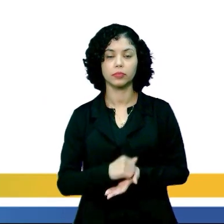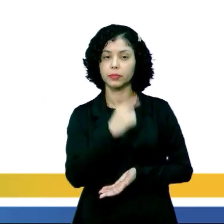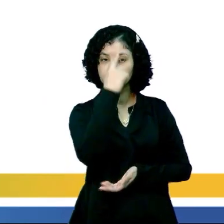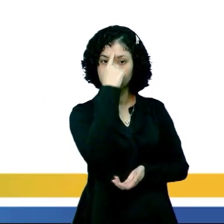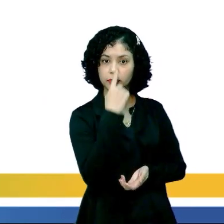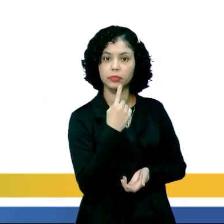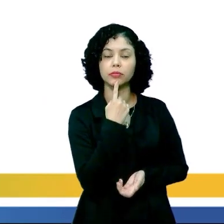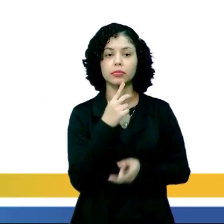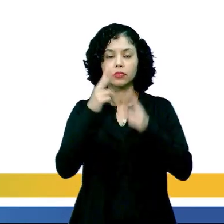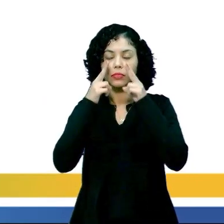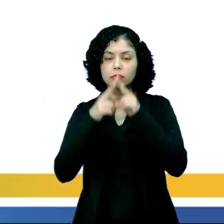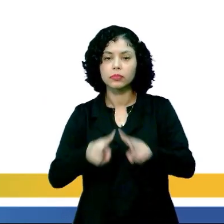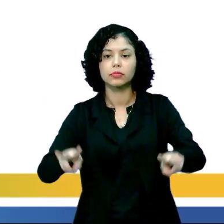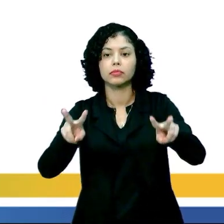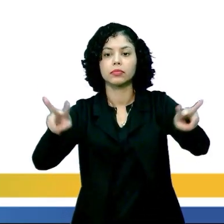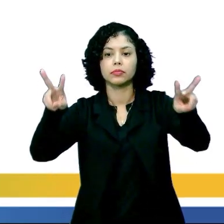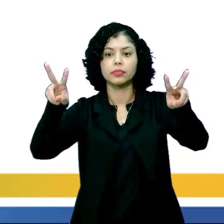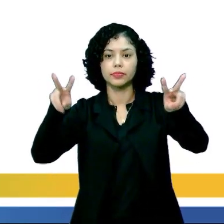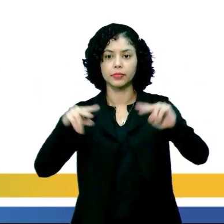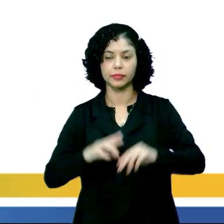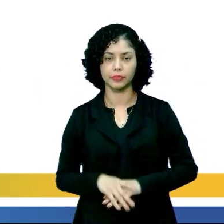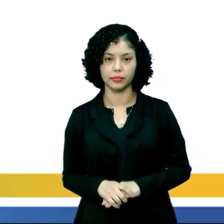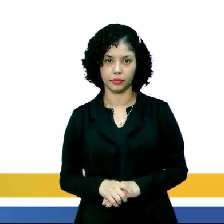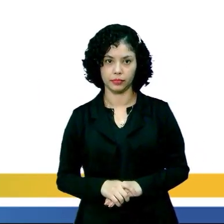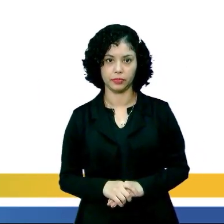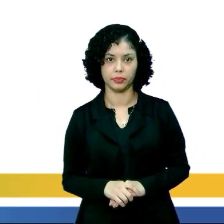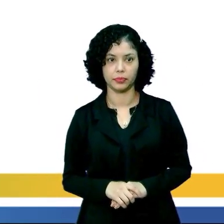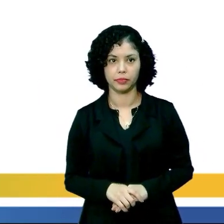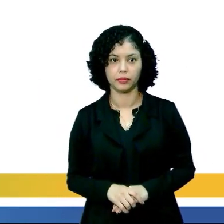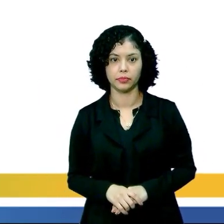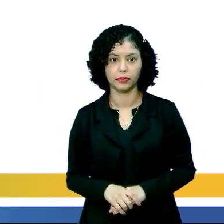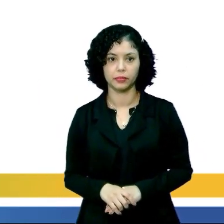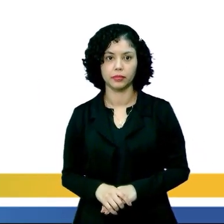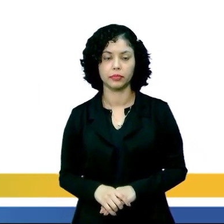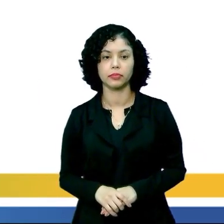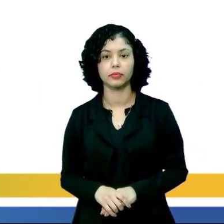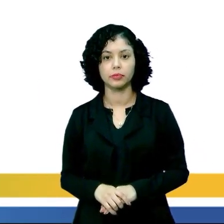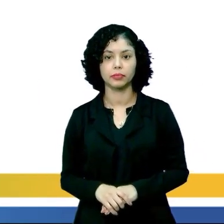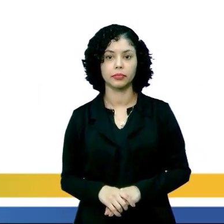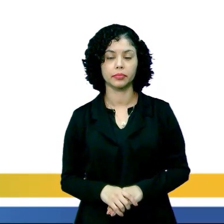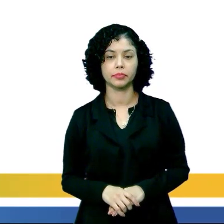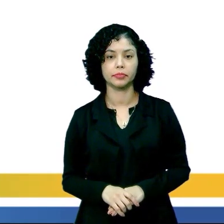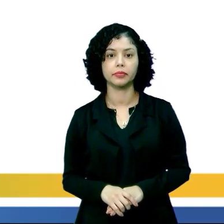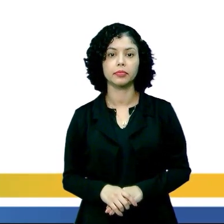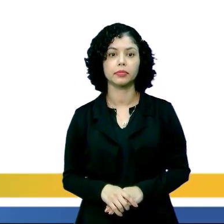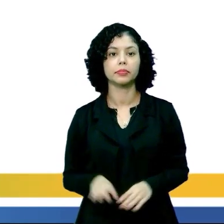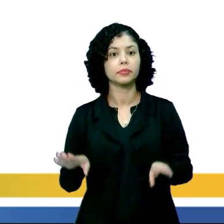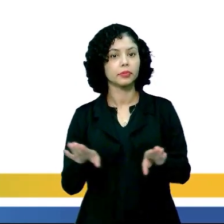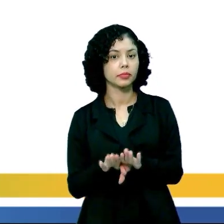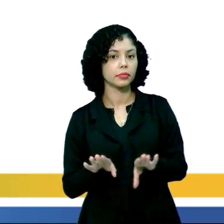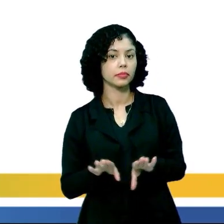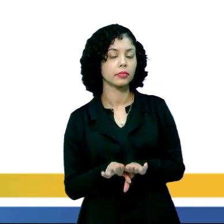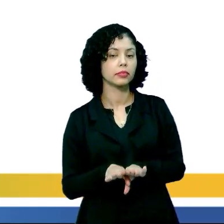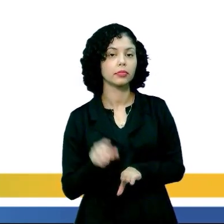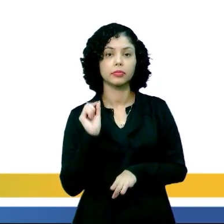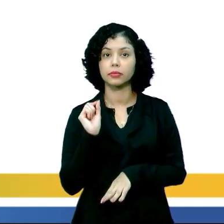imagem, é a visão, é a vista que representa essa cultura. Ah, o patrimônio paisagístico é constituído dos